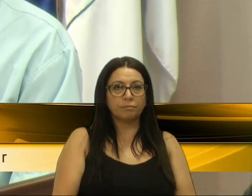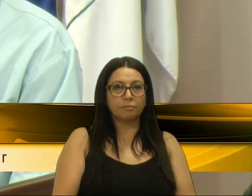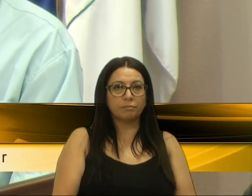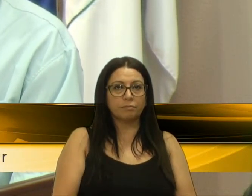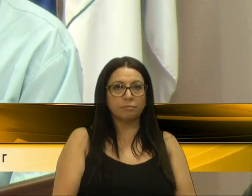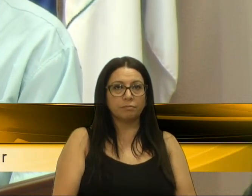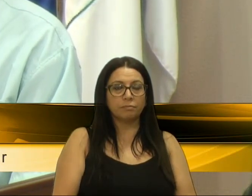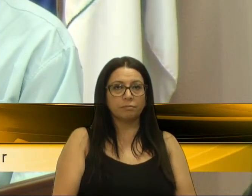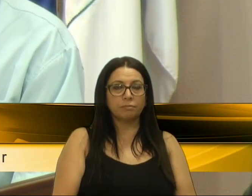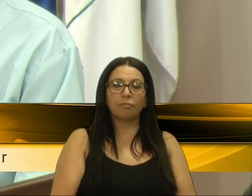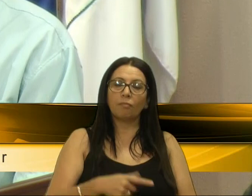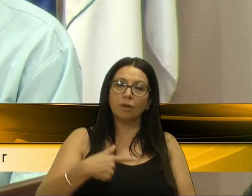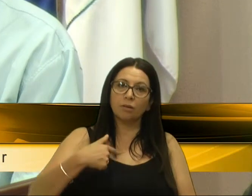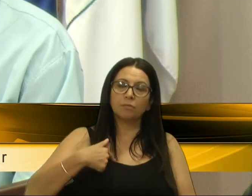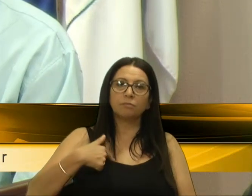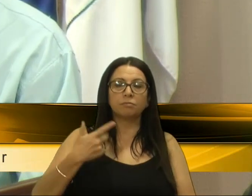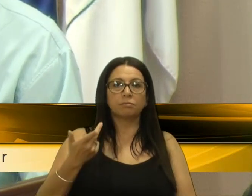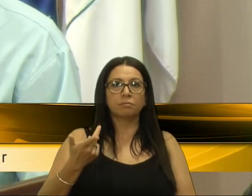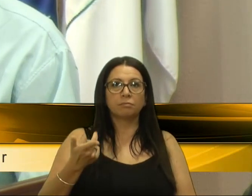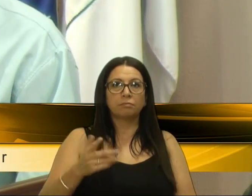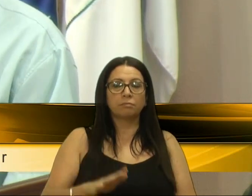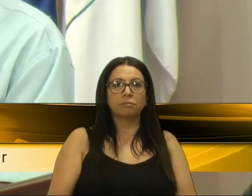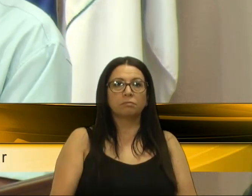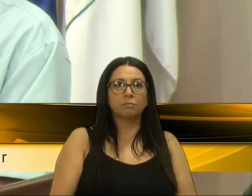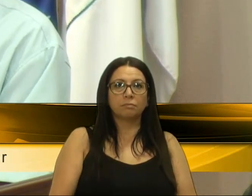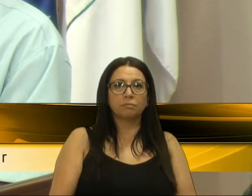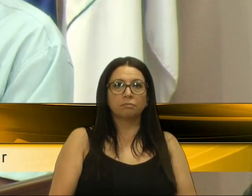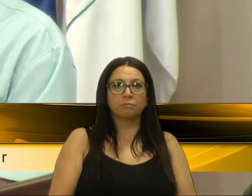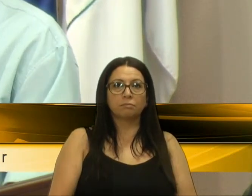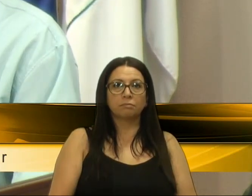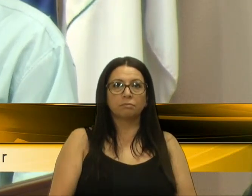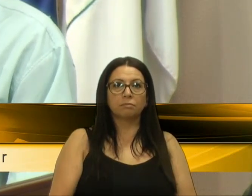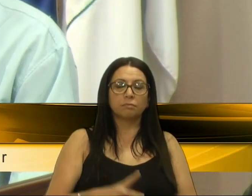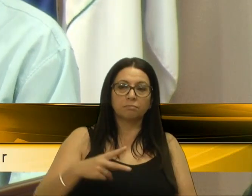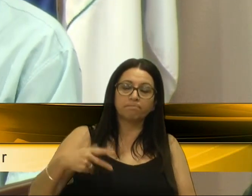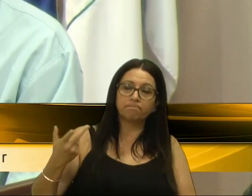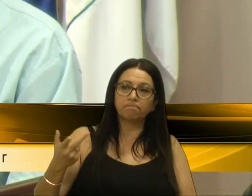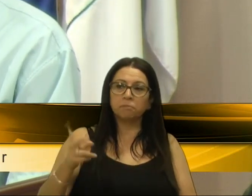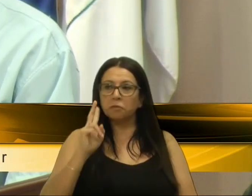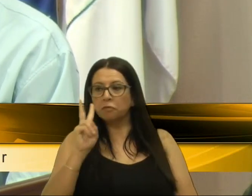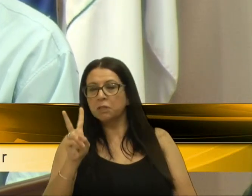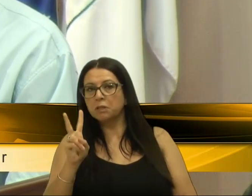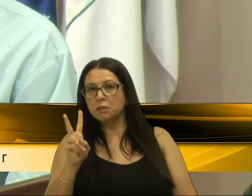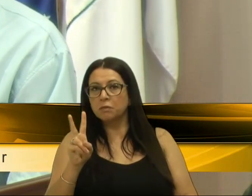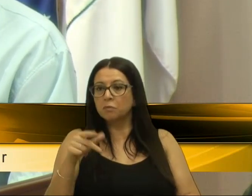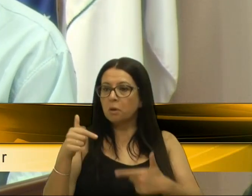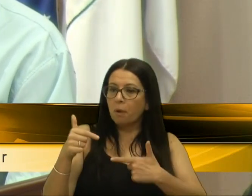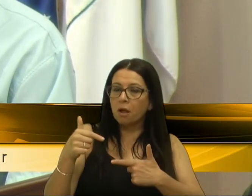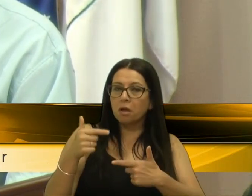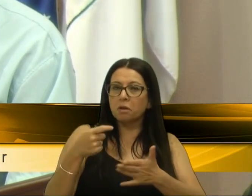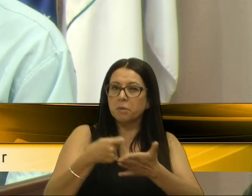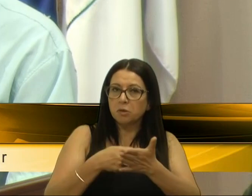a ver uns trabalhos, umas cobranças que nós temos.